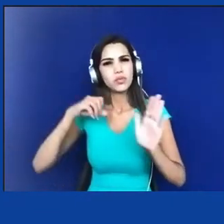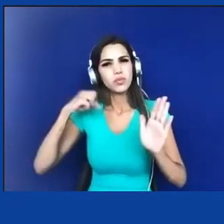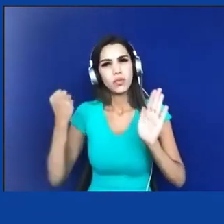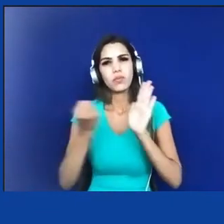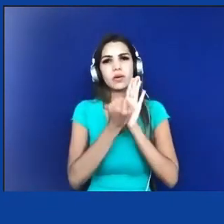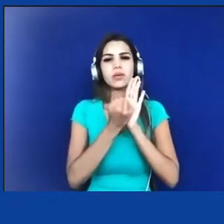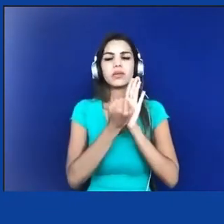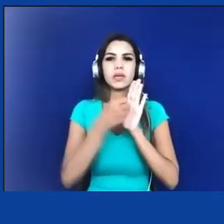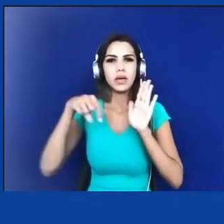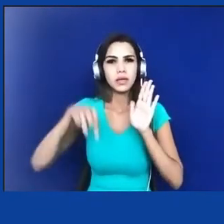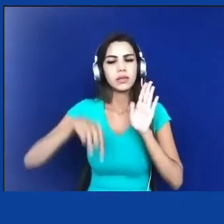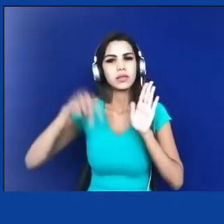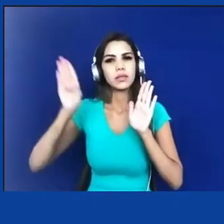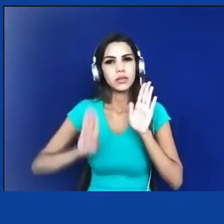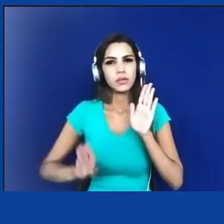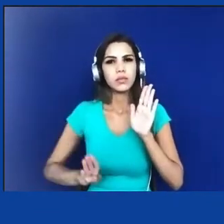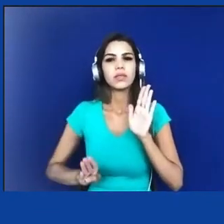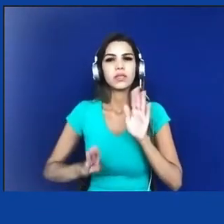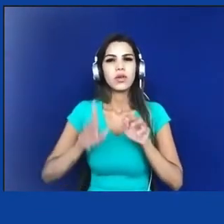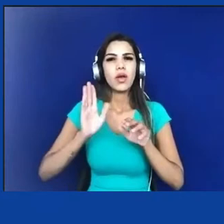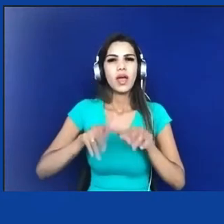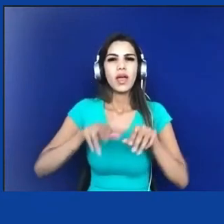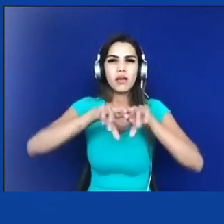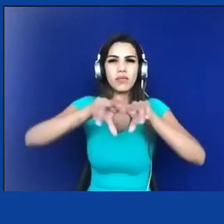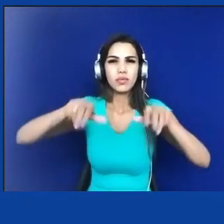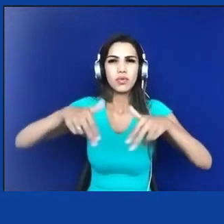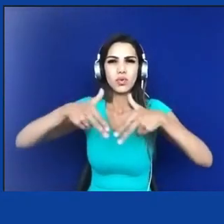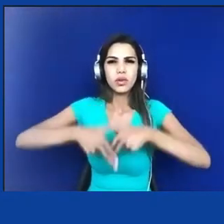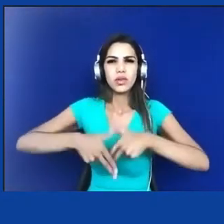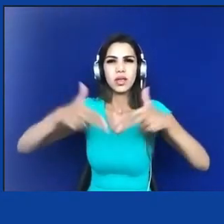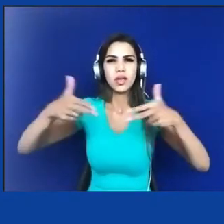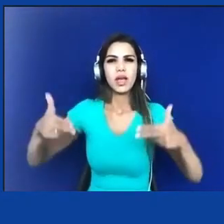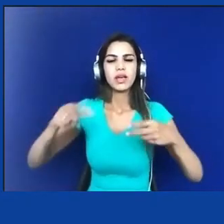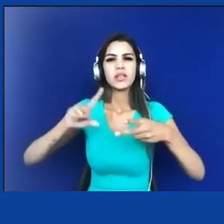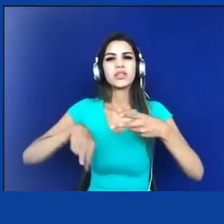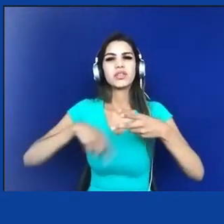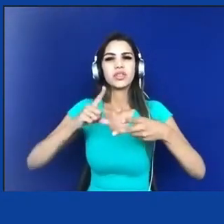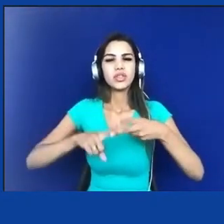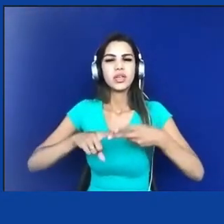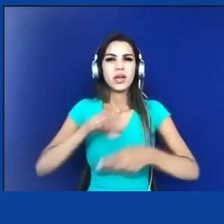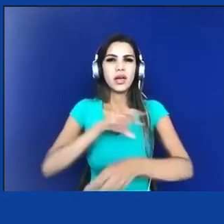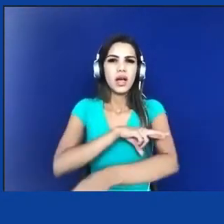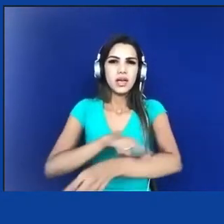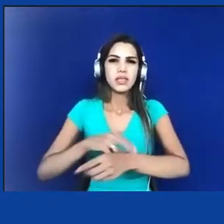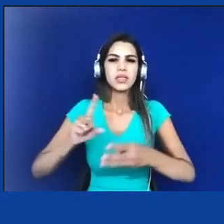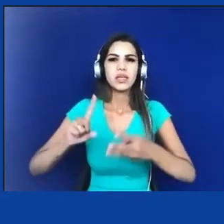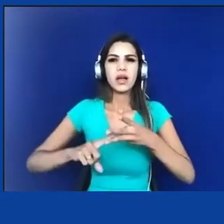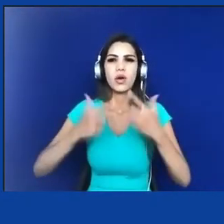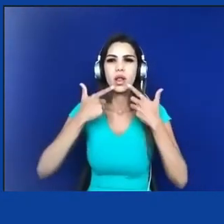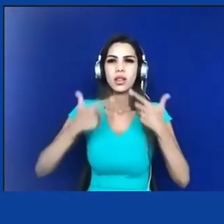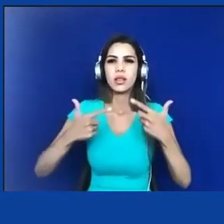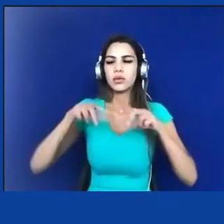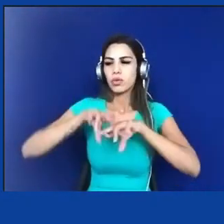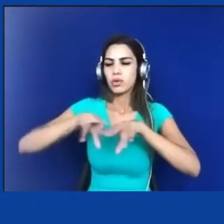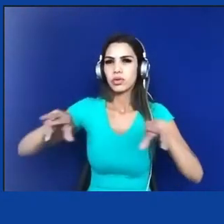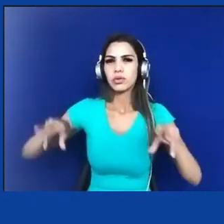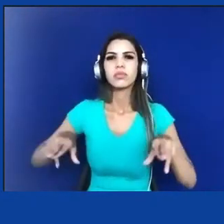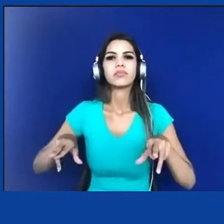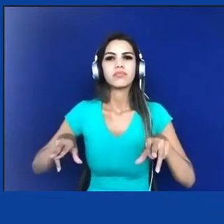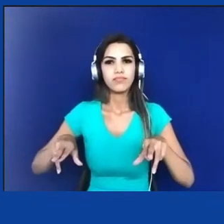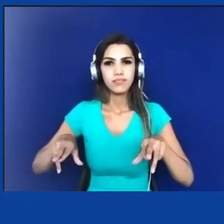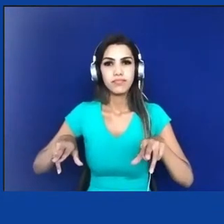pluriétnica, multicultural, plurilingue, multirracial, há que se estudar desde uma